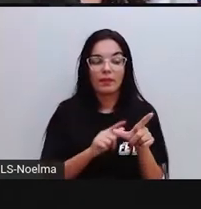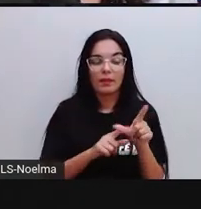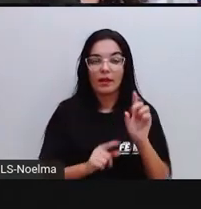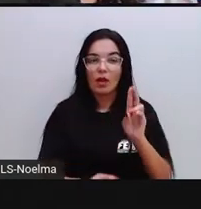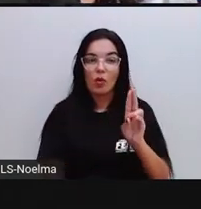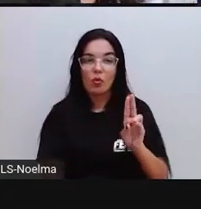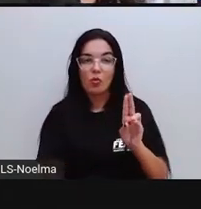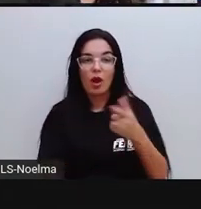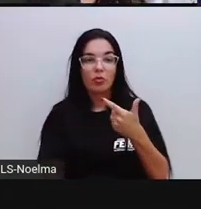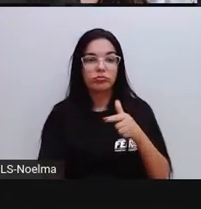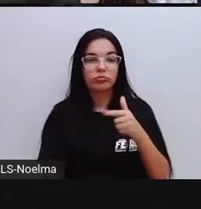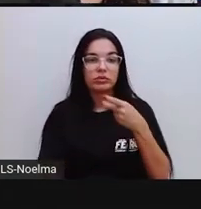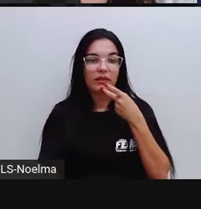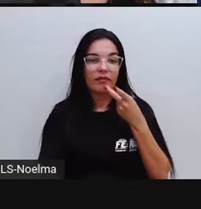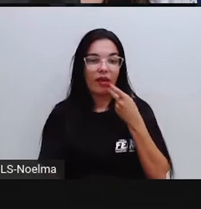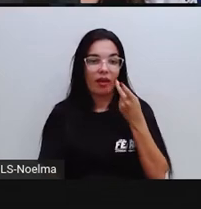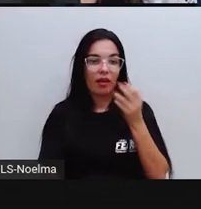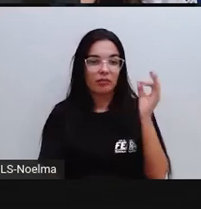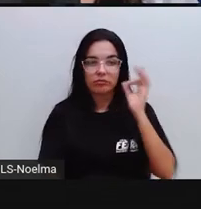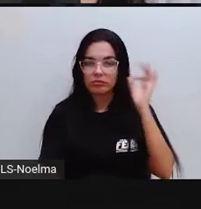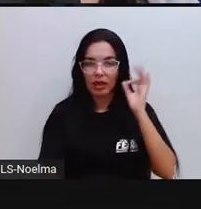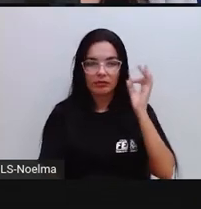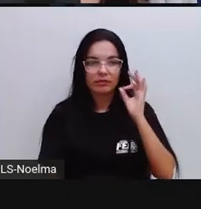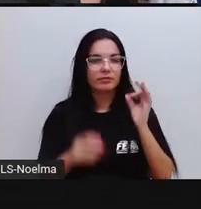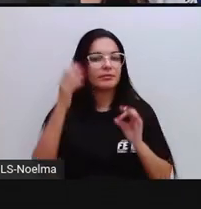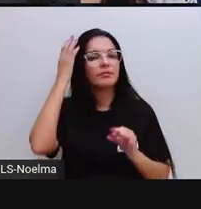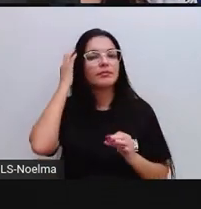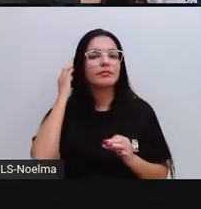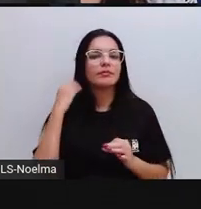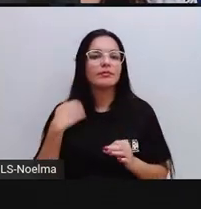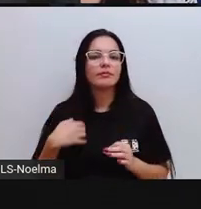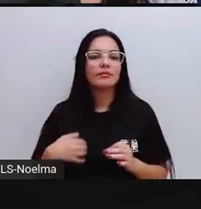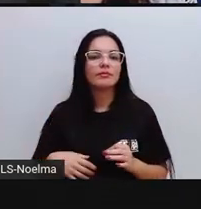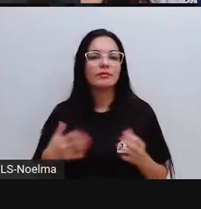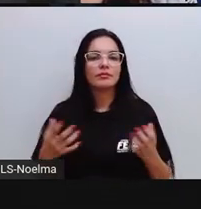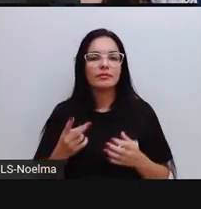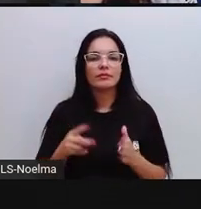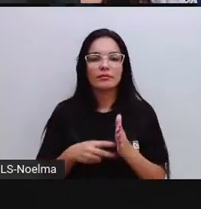pronunciada, tá bom? Agora vamos ver a segunda frase.